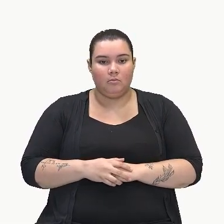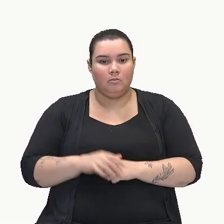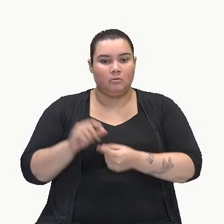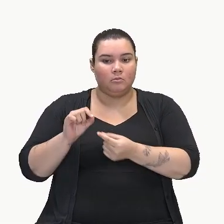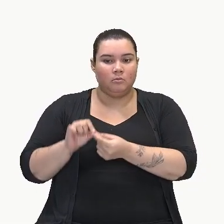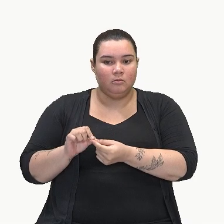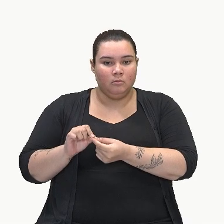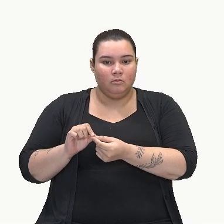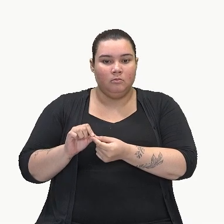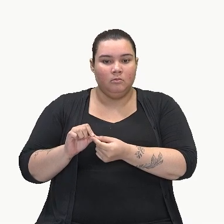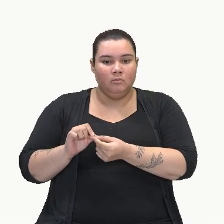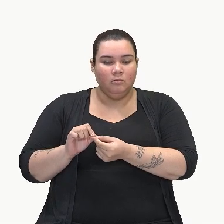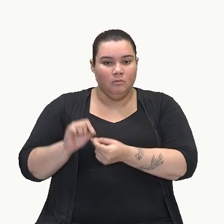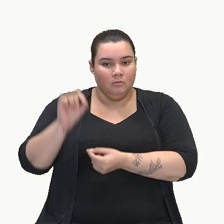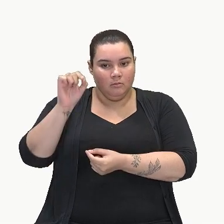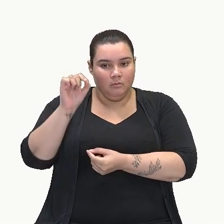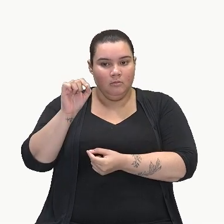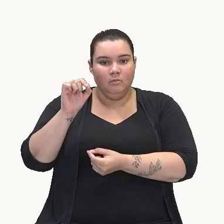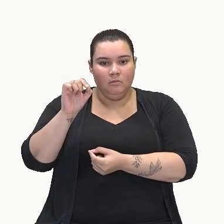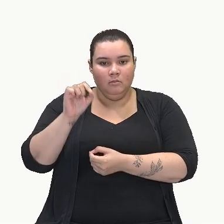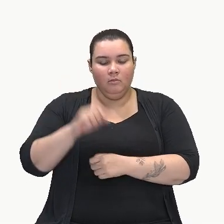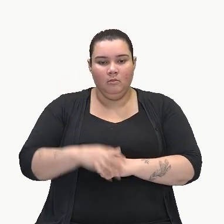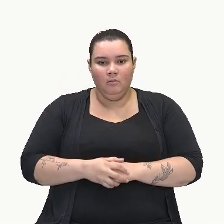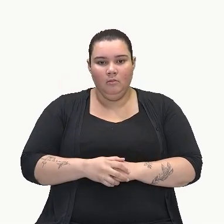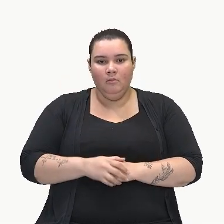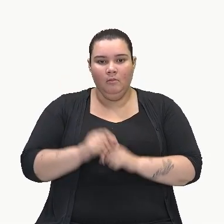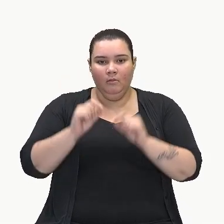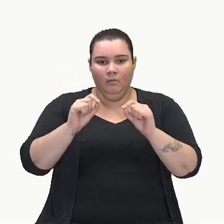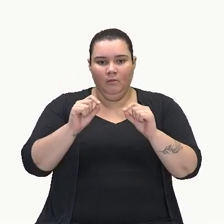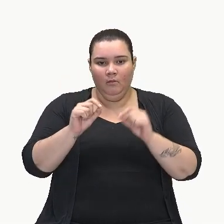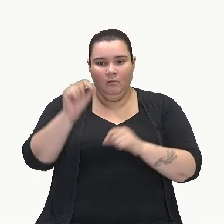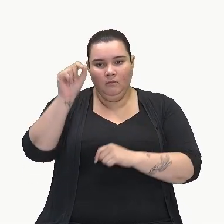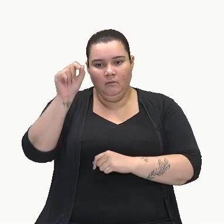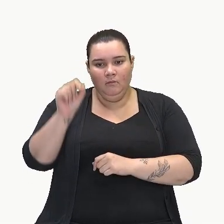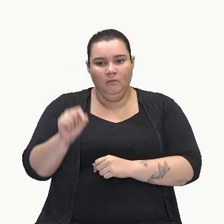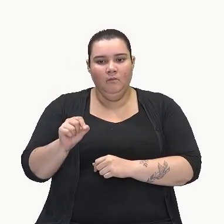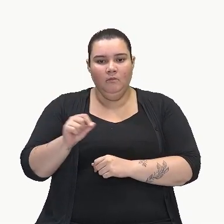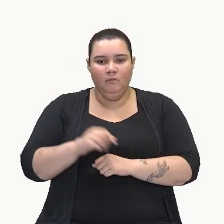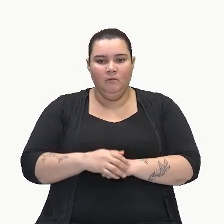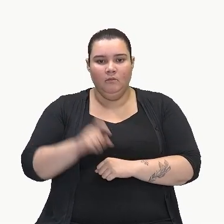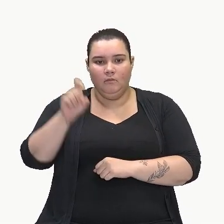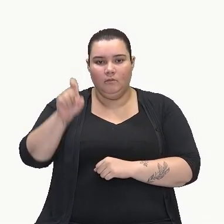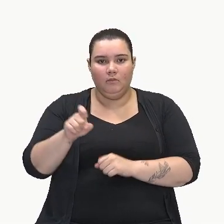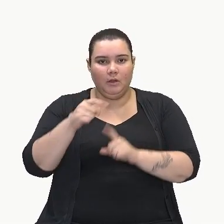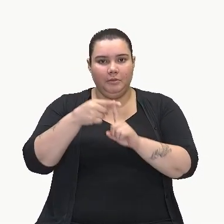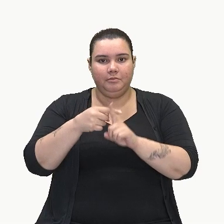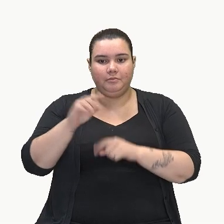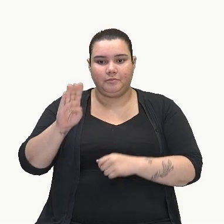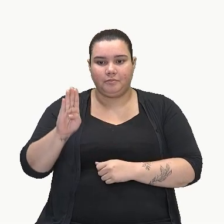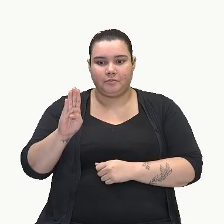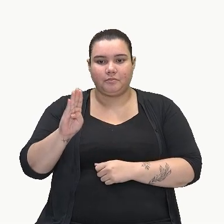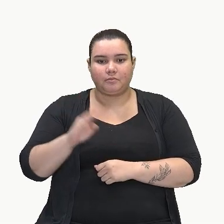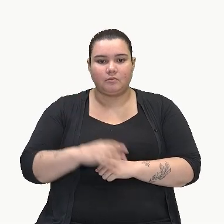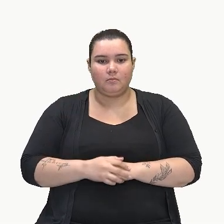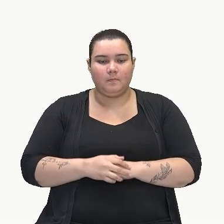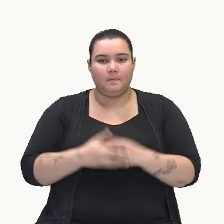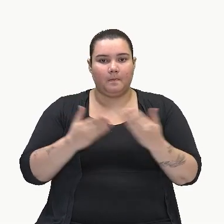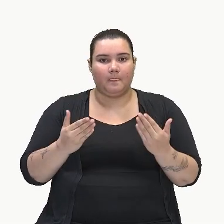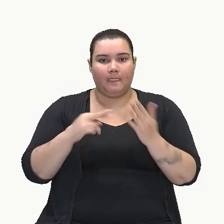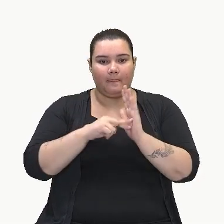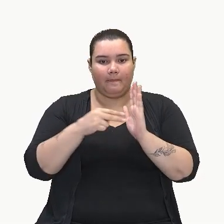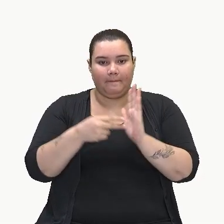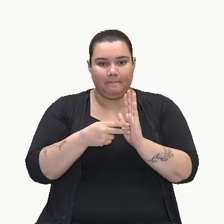largura ou altura, que é a nossa medida lá do lado, x mais b. Ou seja,